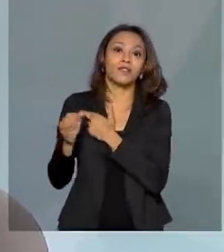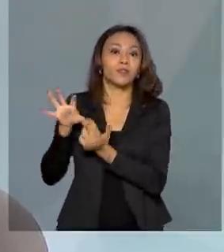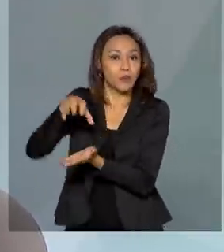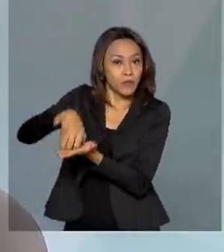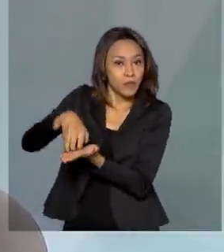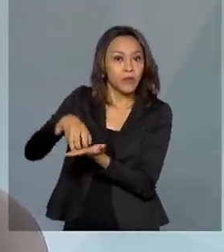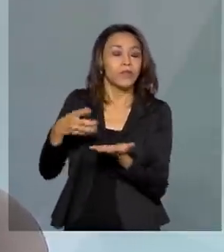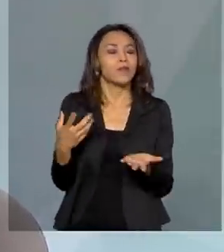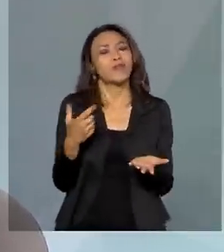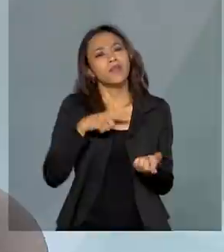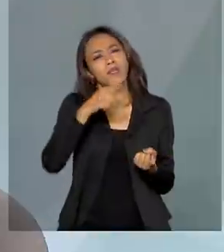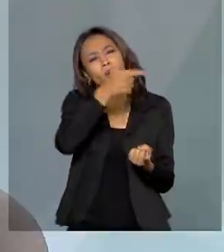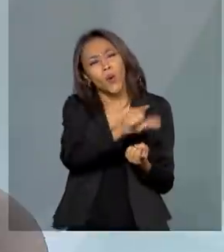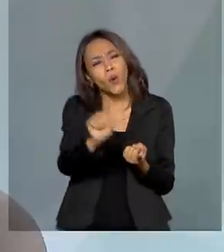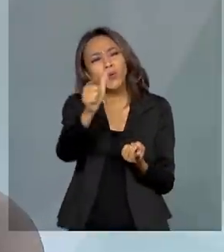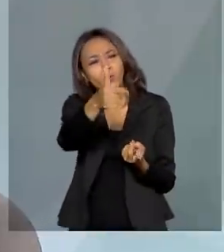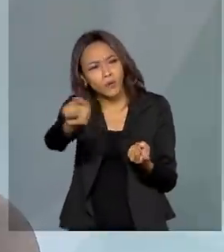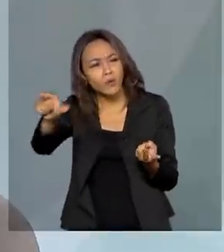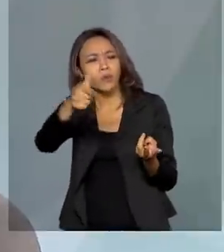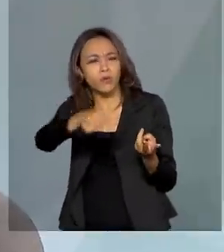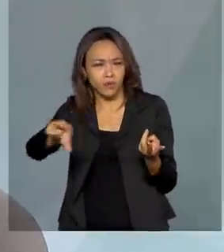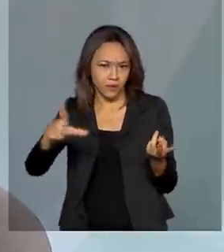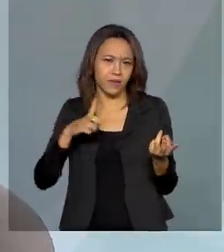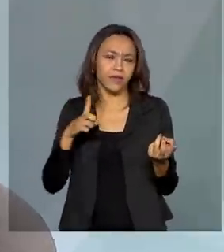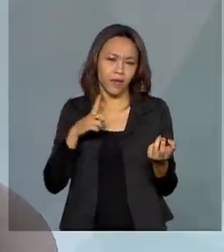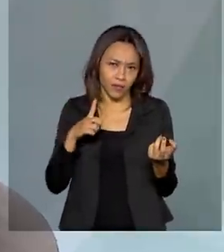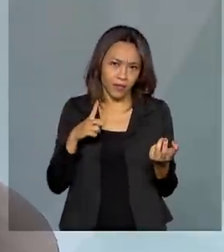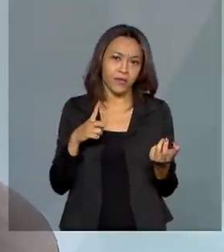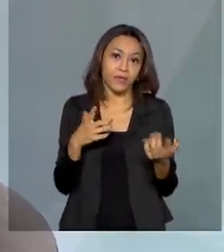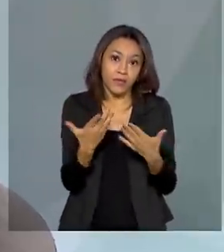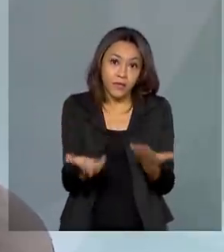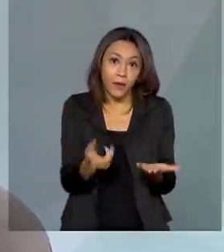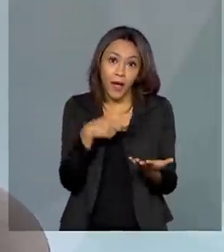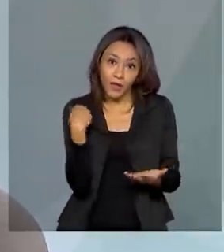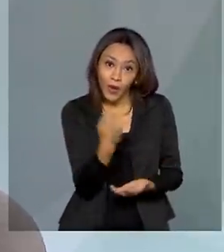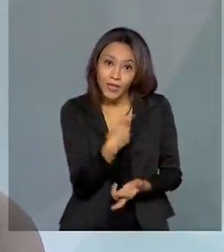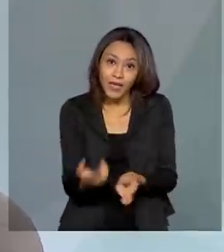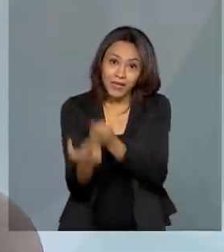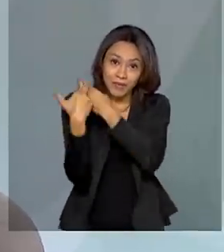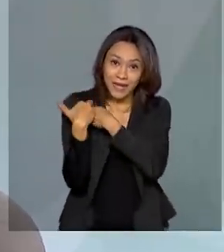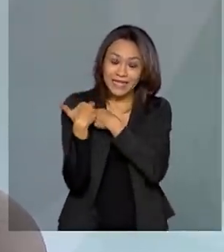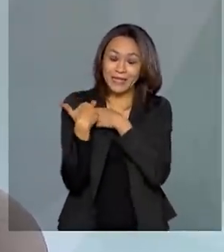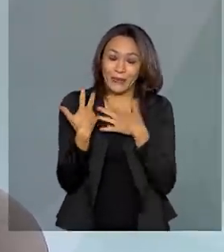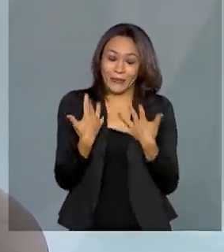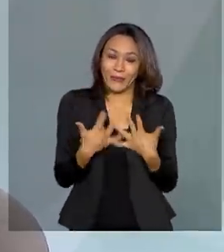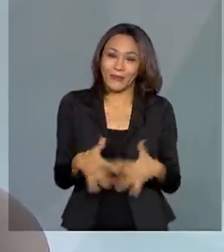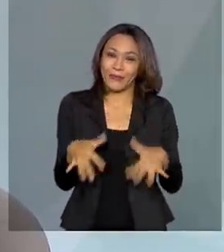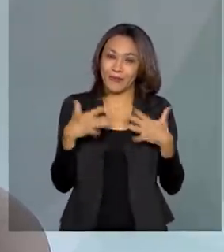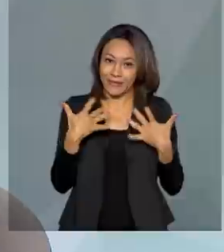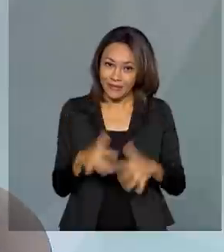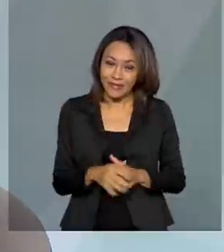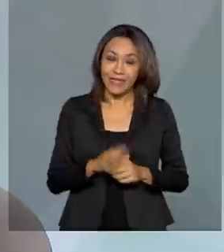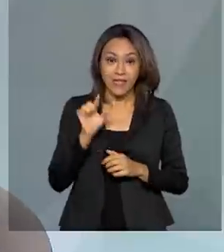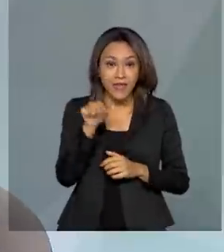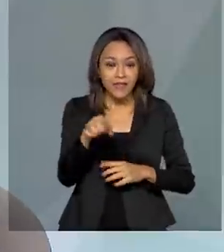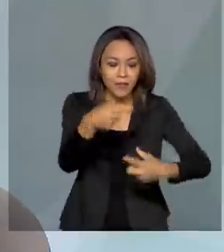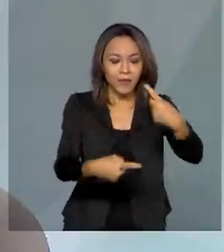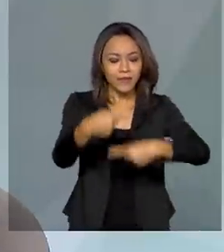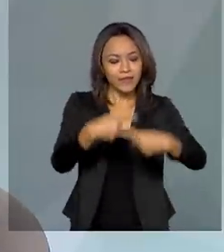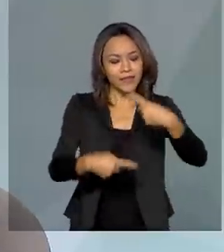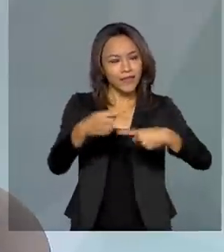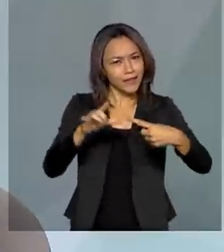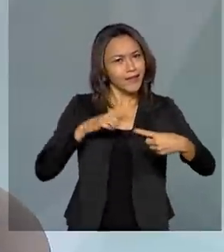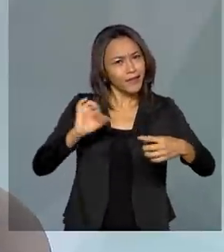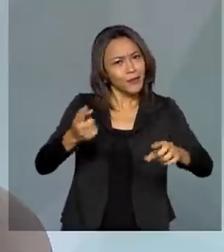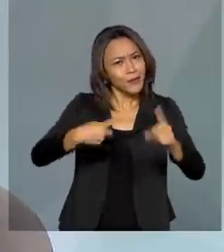E outros bens, entre outros bens. Então, assim, a nossa responsabilidade é muito grande e essa política teve tanto